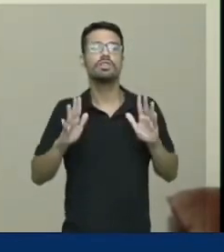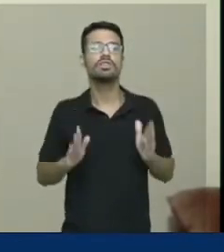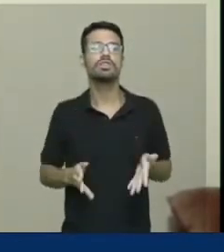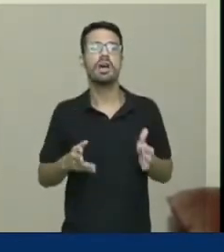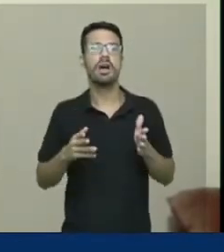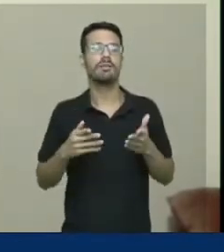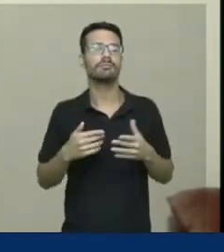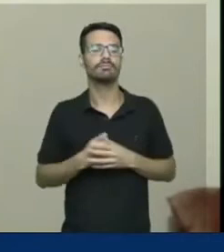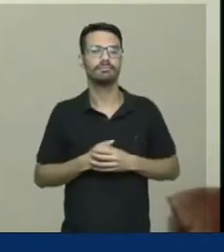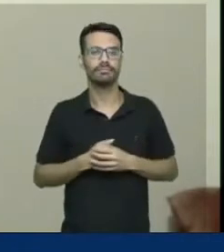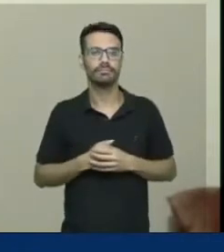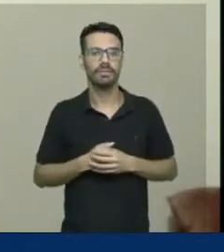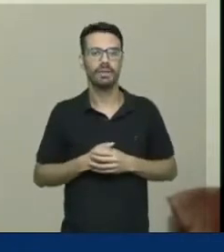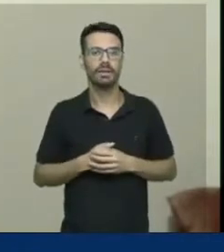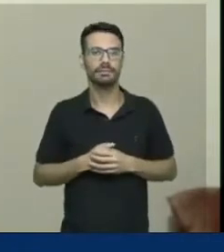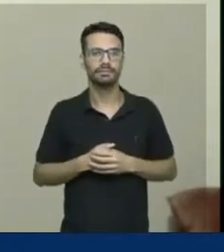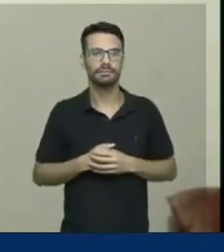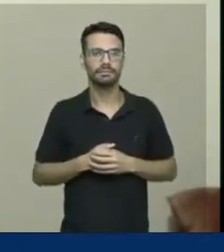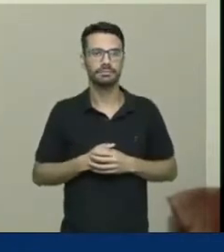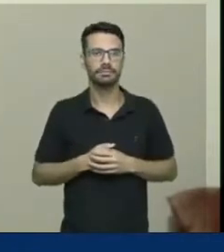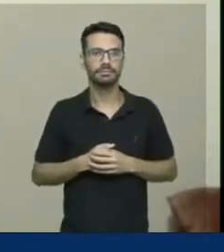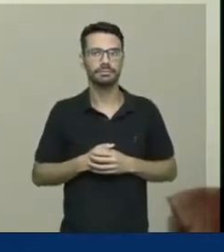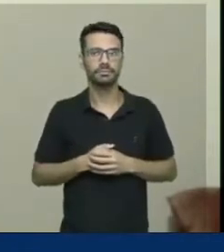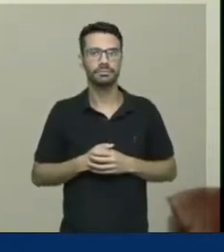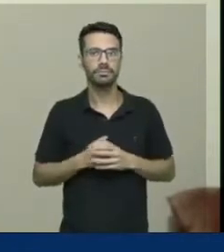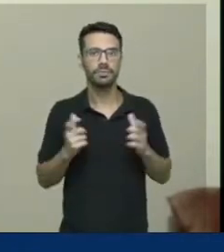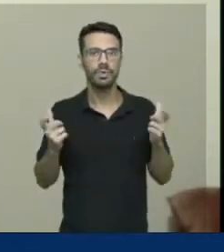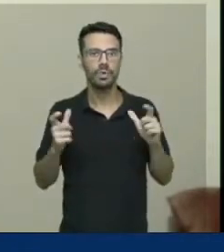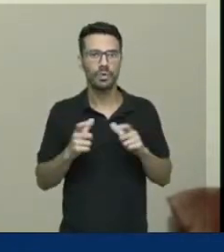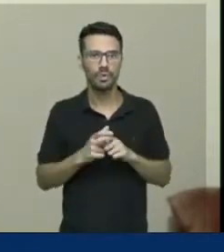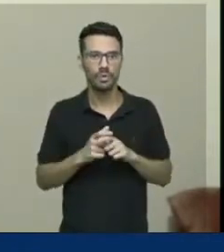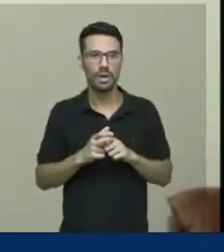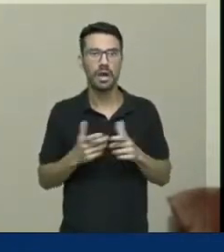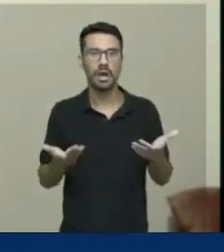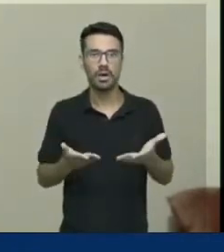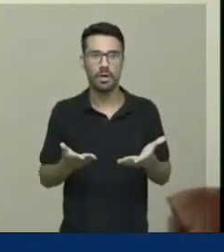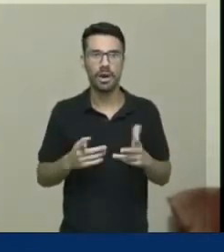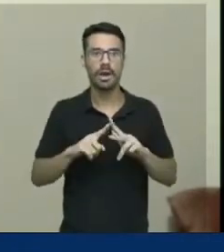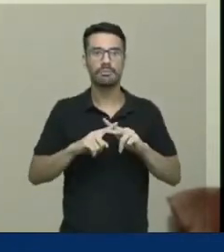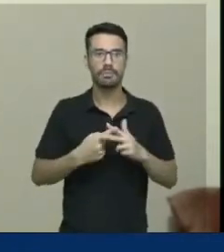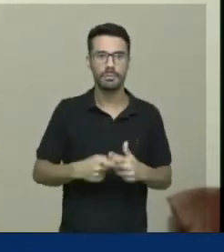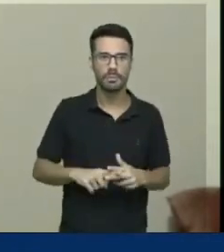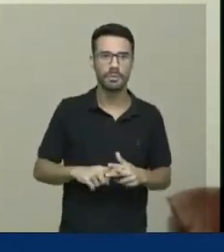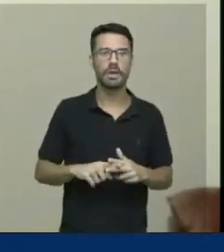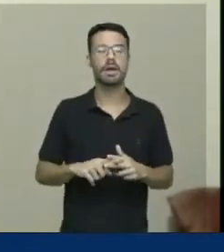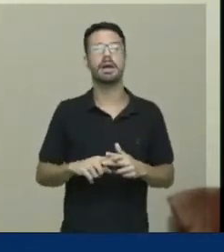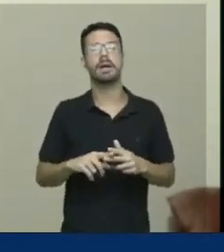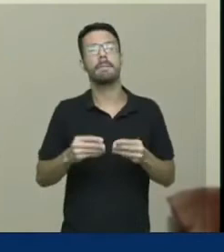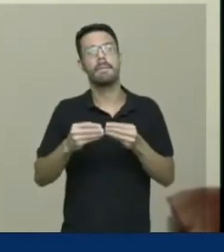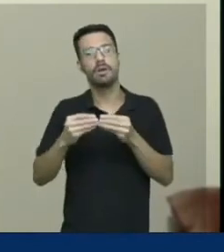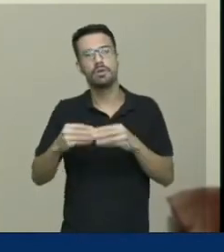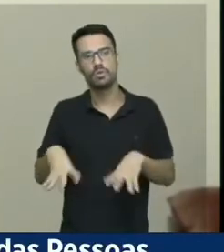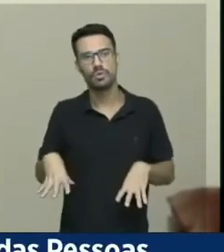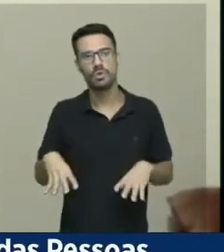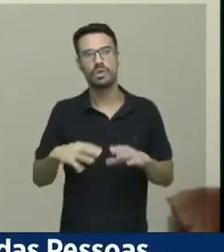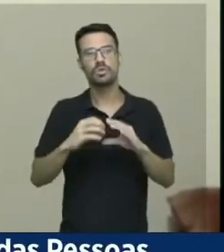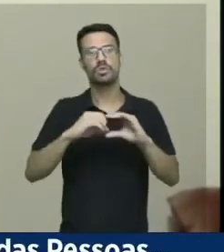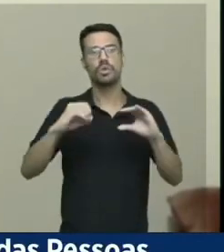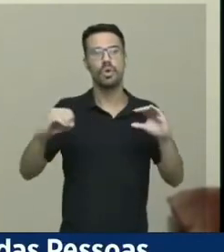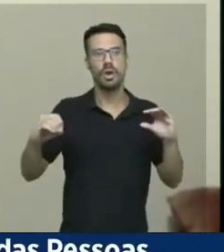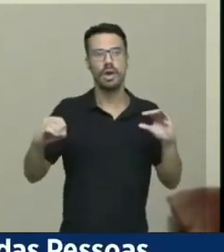Então, para além desses ajustes da composição do CONAD, que, ok, tem prejuízo, então,